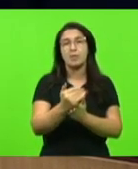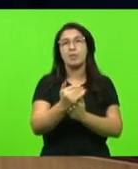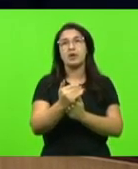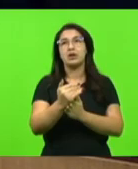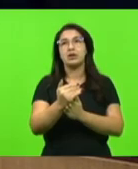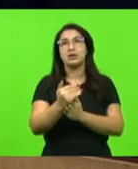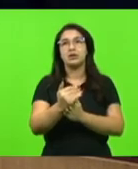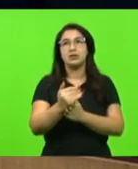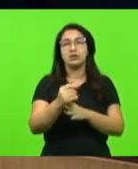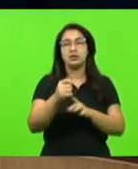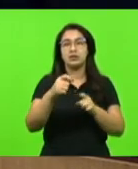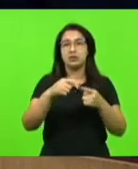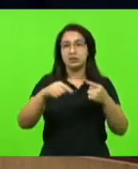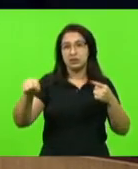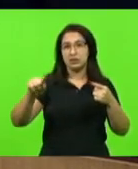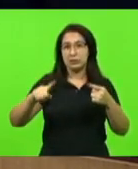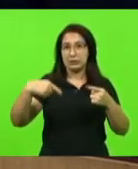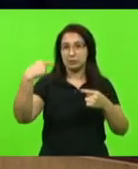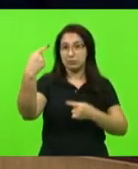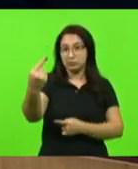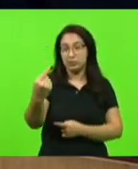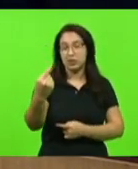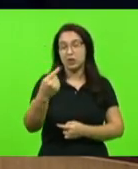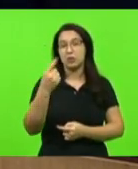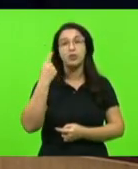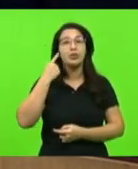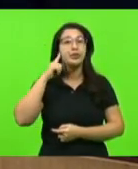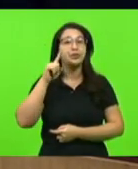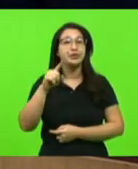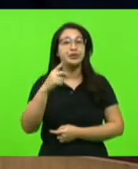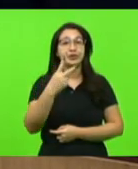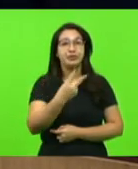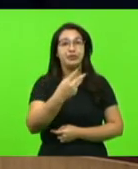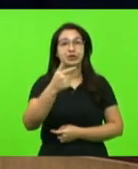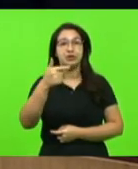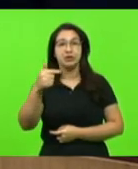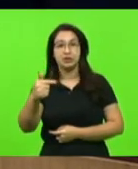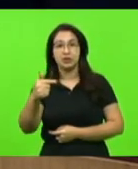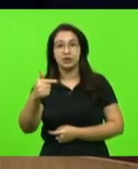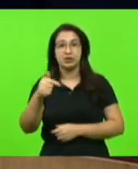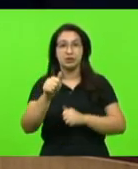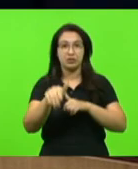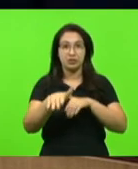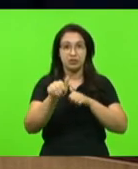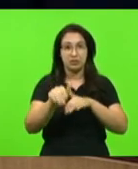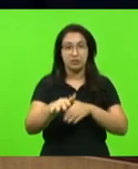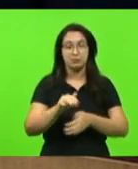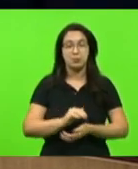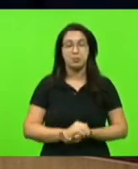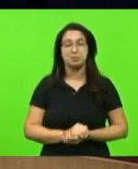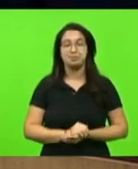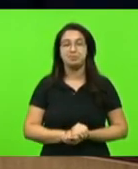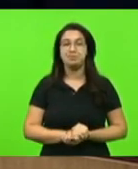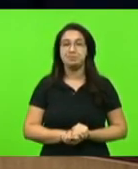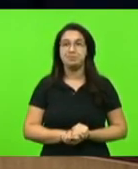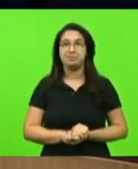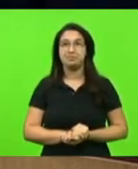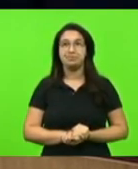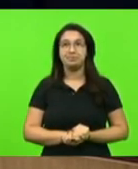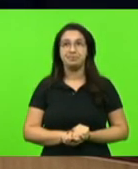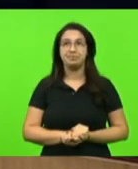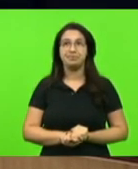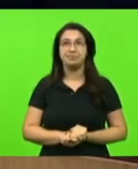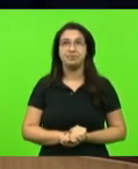próxima semana, a partir do dia 27. Diz que isto se deve,